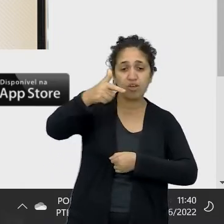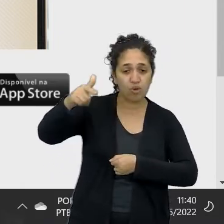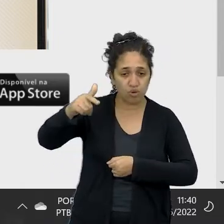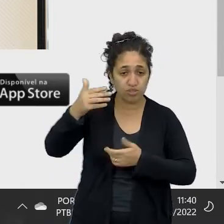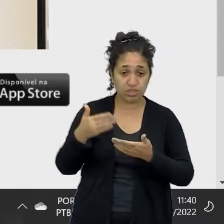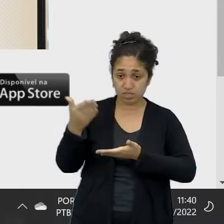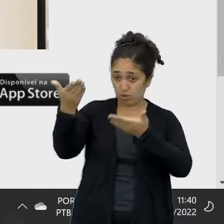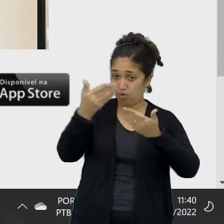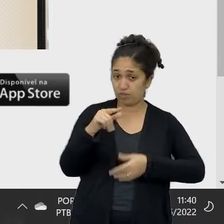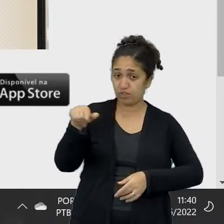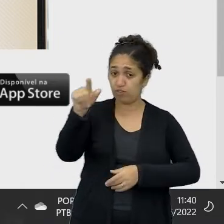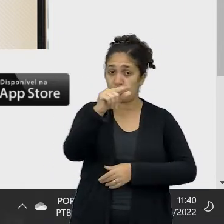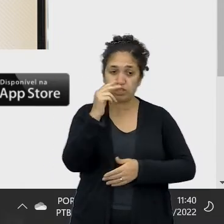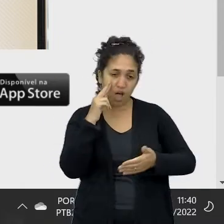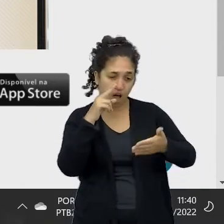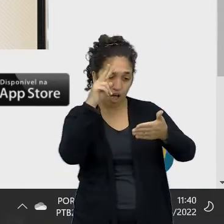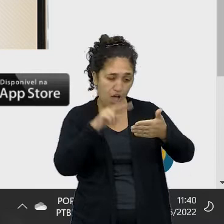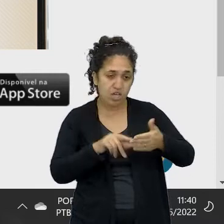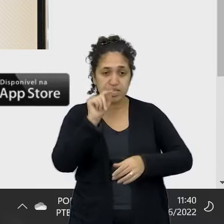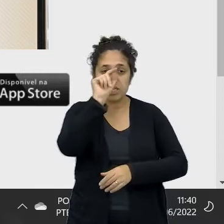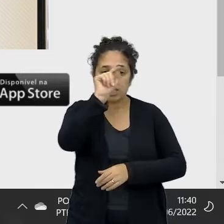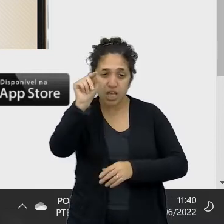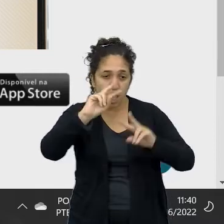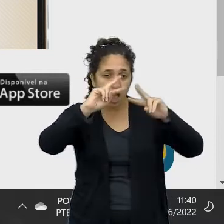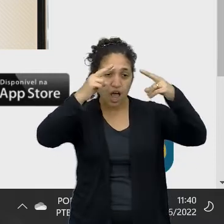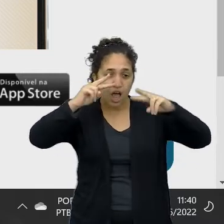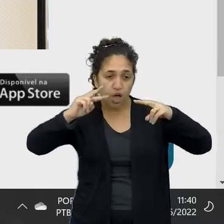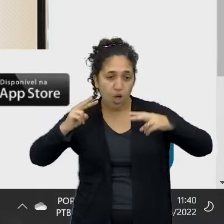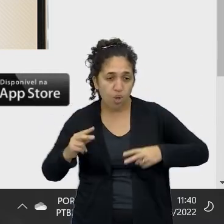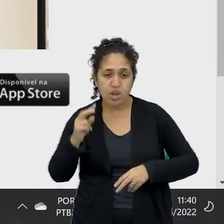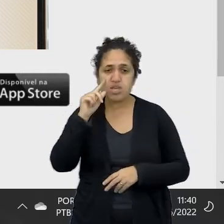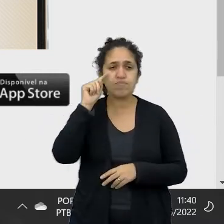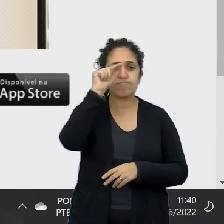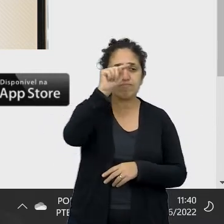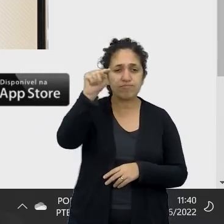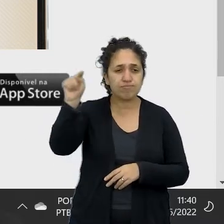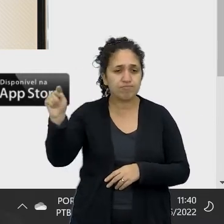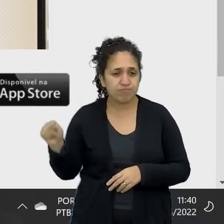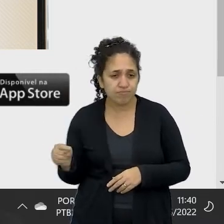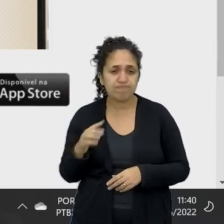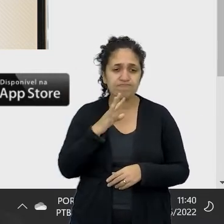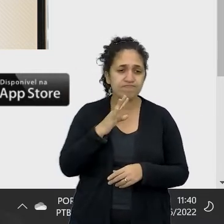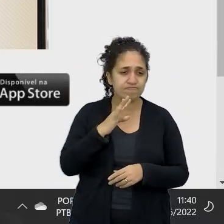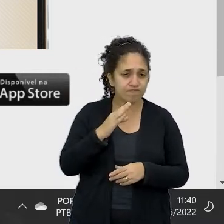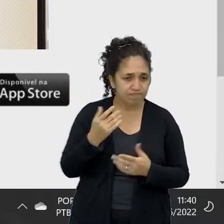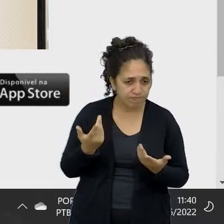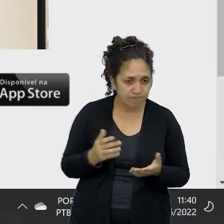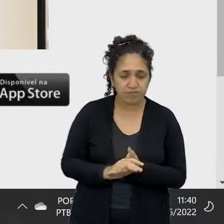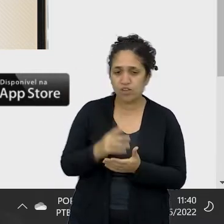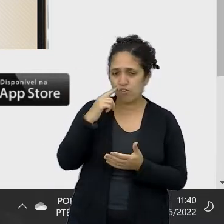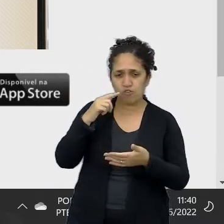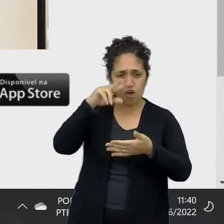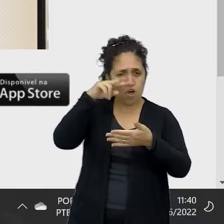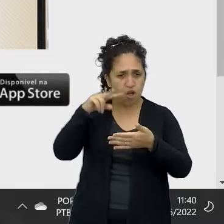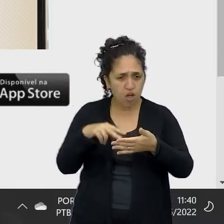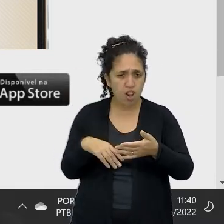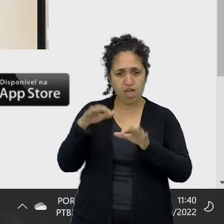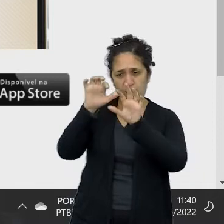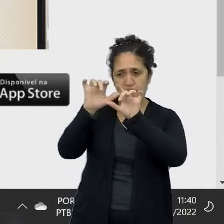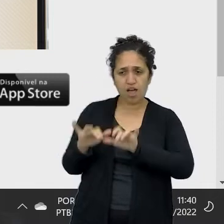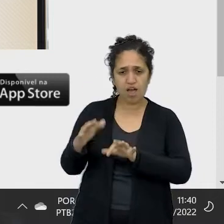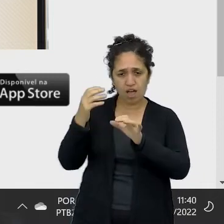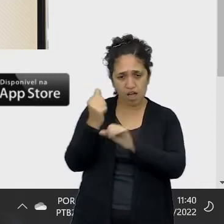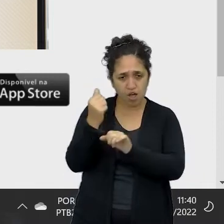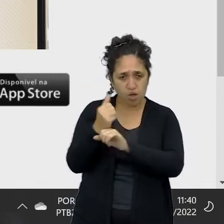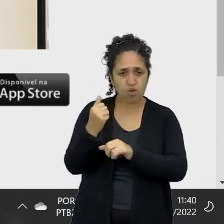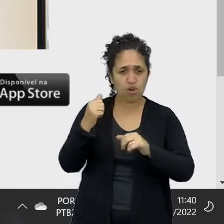convido vocês a entrarem em cada um desses links, eu vou mostrar para vocês. Então, vou dar uma lidinha aqui. Aqui, então, a calculadora do